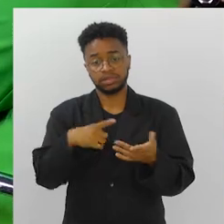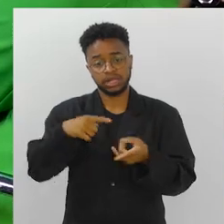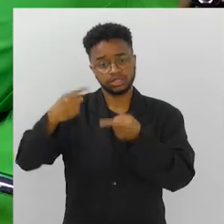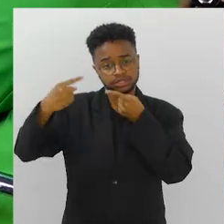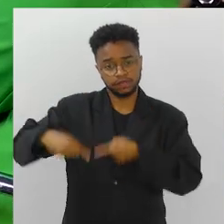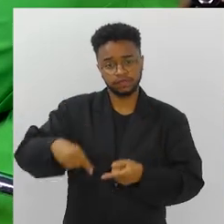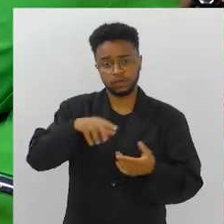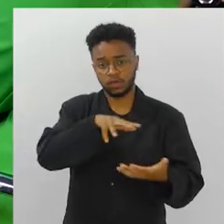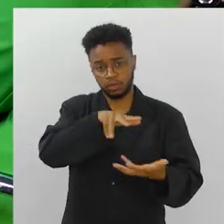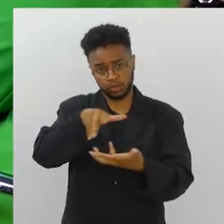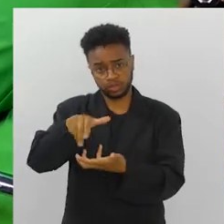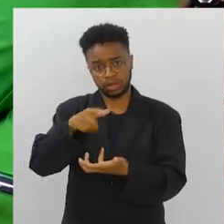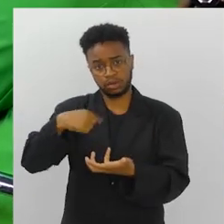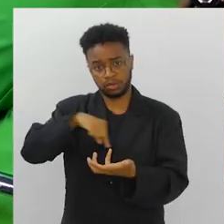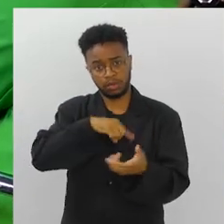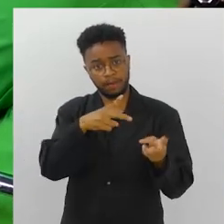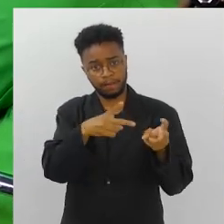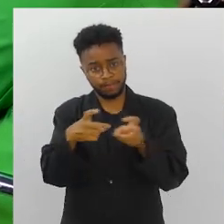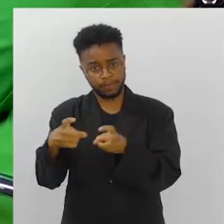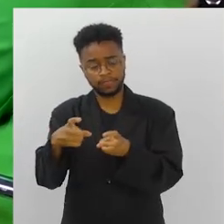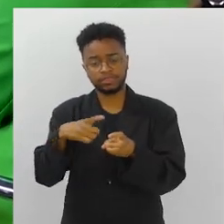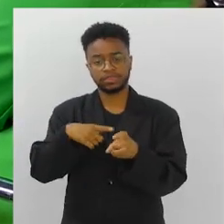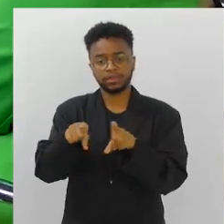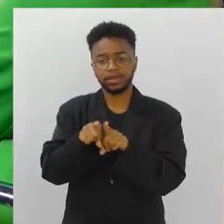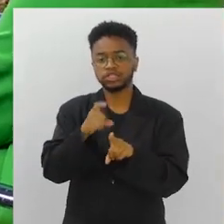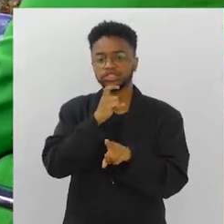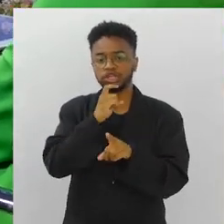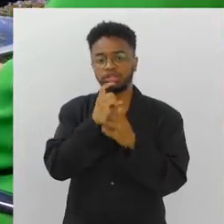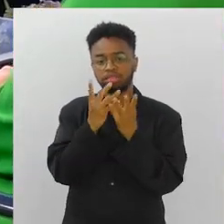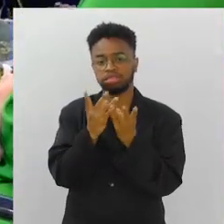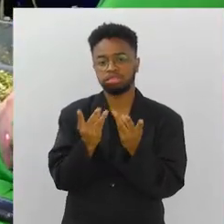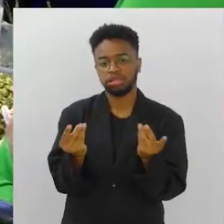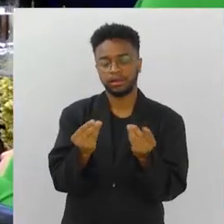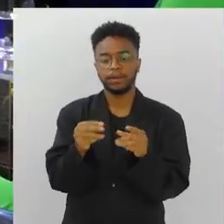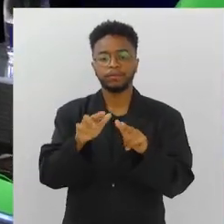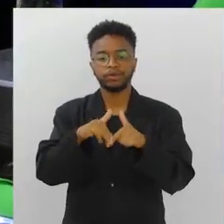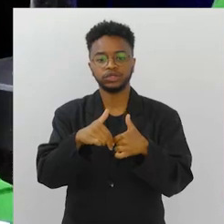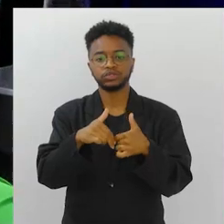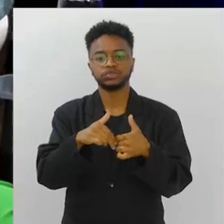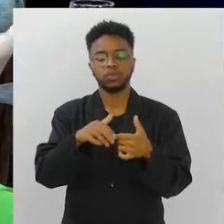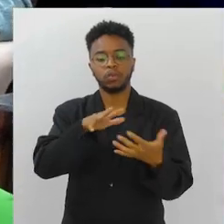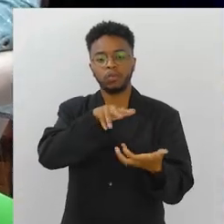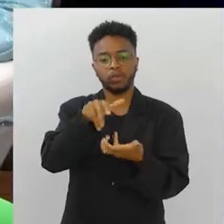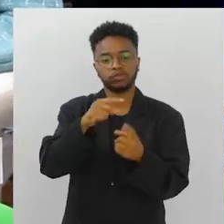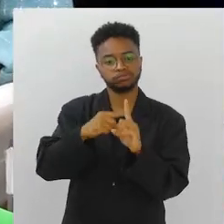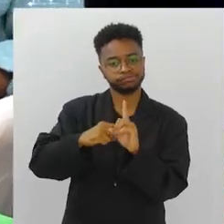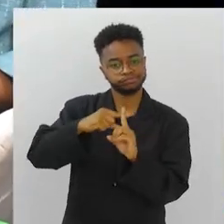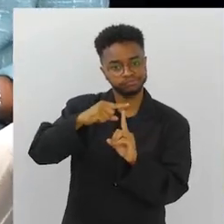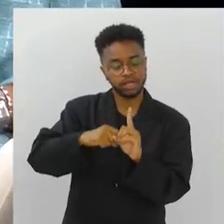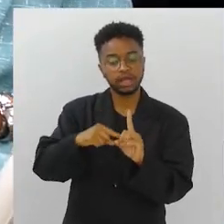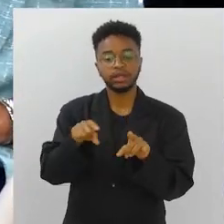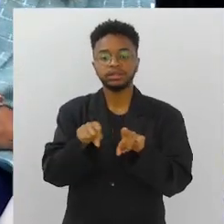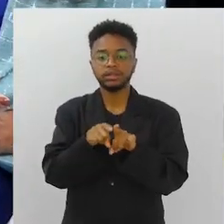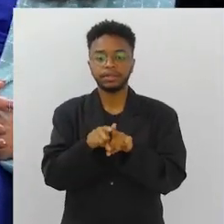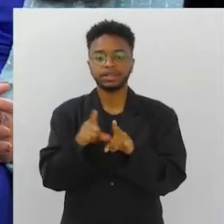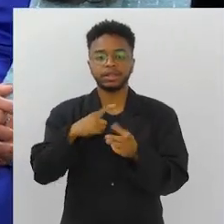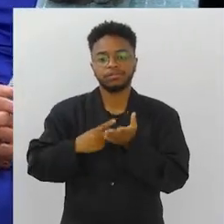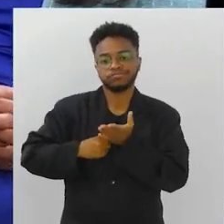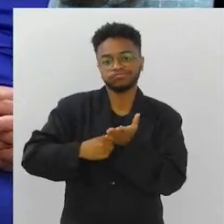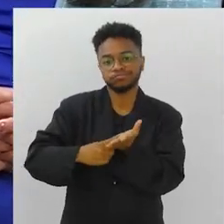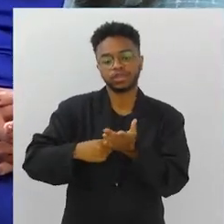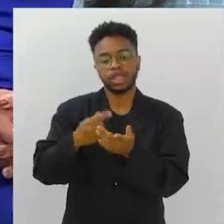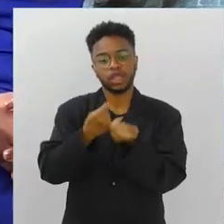para além dos desafios globais que passam por aí, o de gelo por conta do aquecimento global, tem um impacto